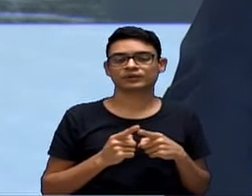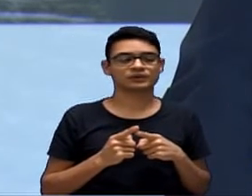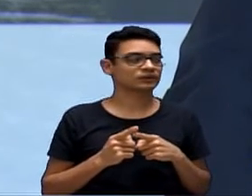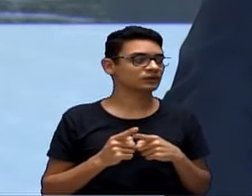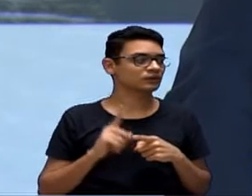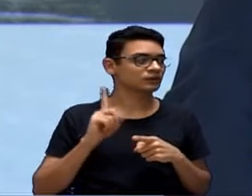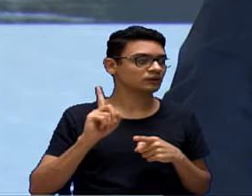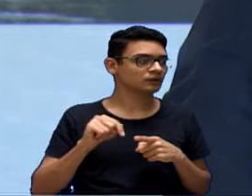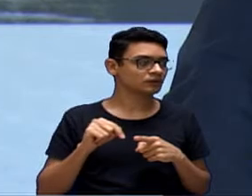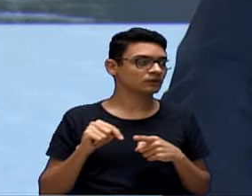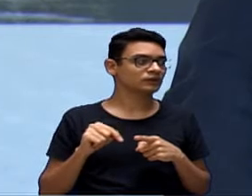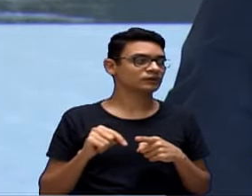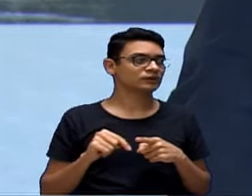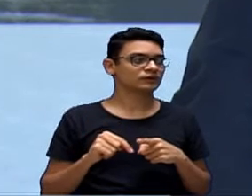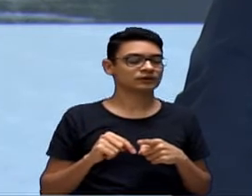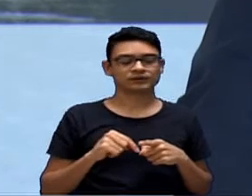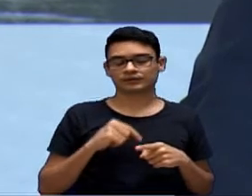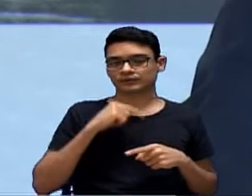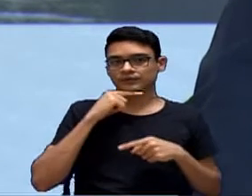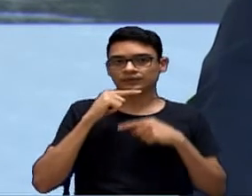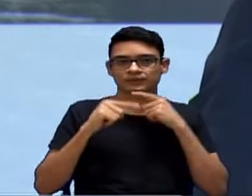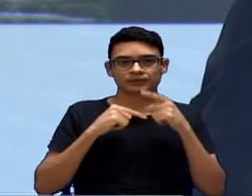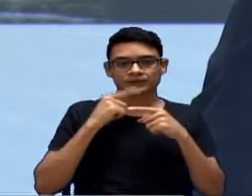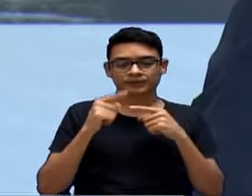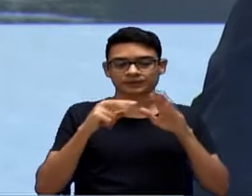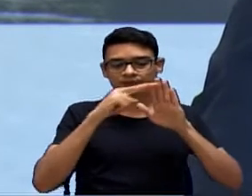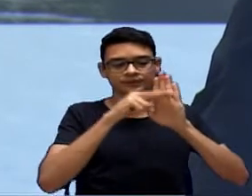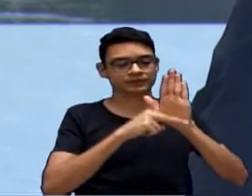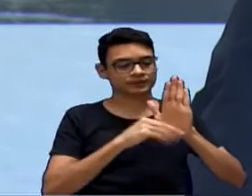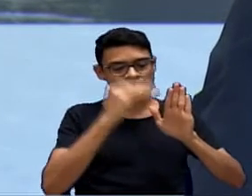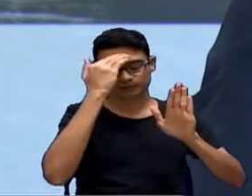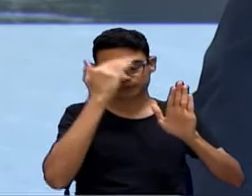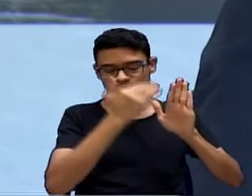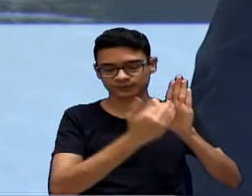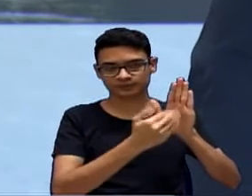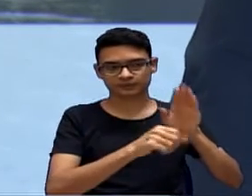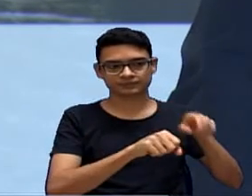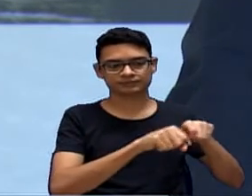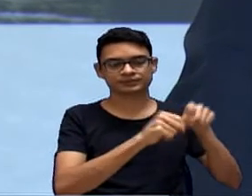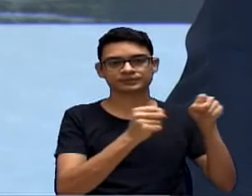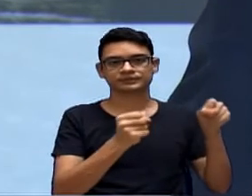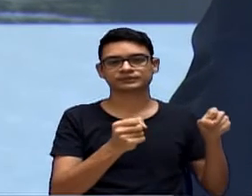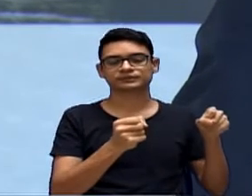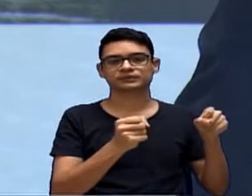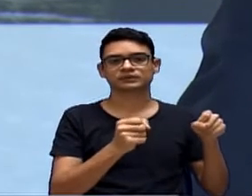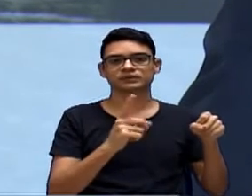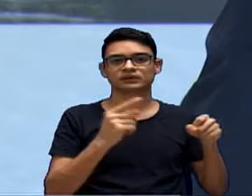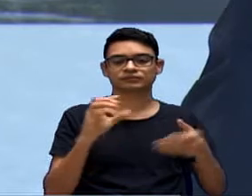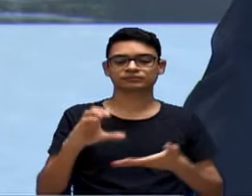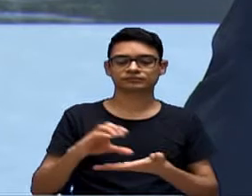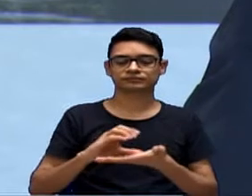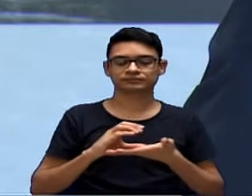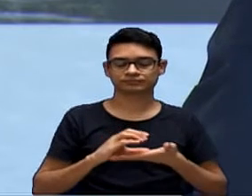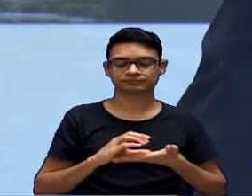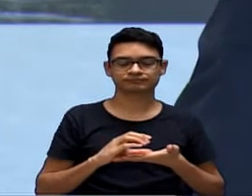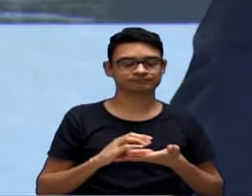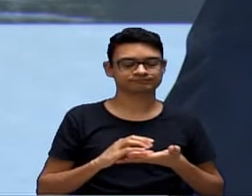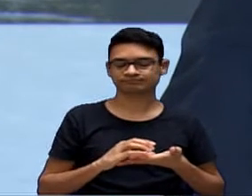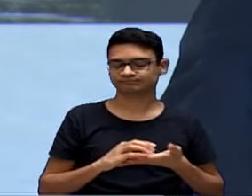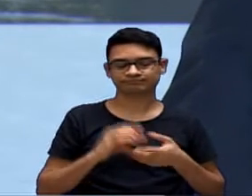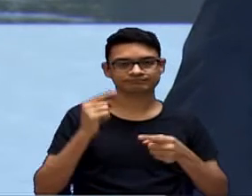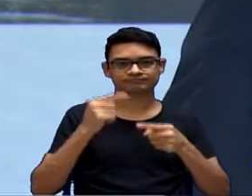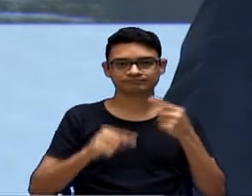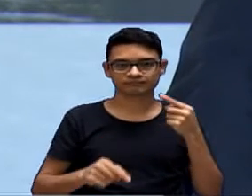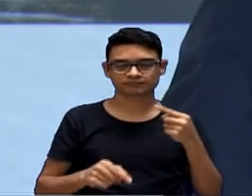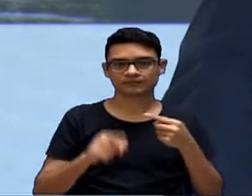da forma que foi feito foi totalmente irregular, então eles fizeram uma apropriação desse valor. E também, Falso, você que é da